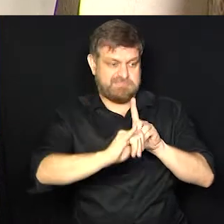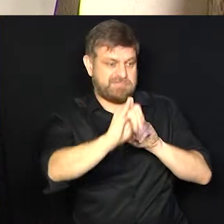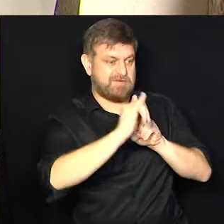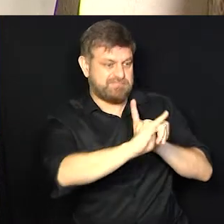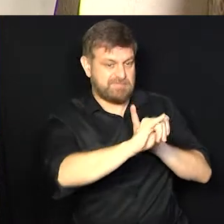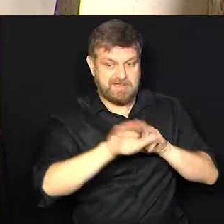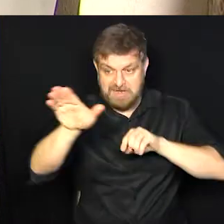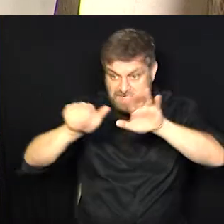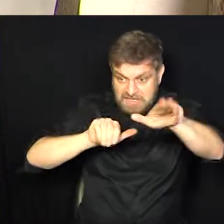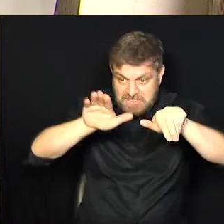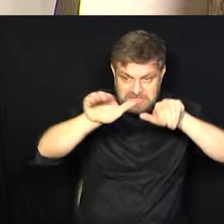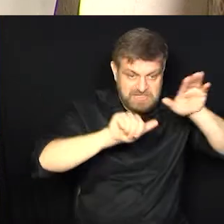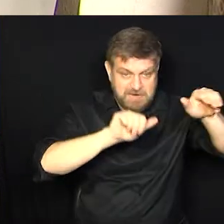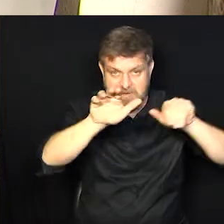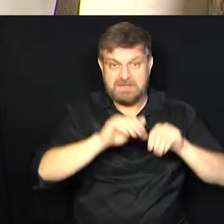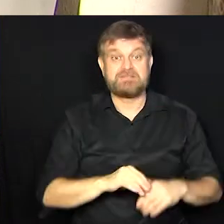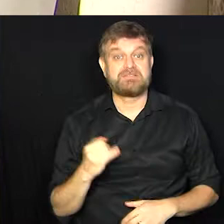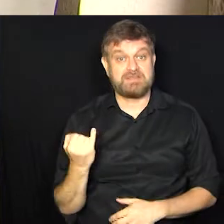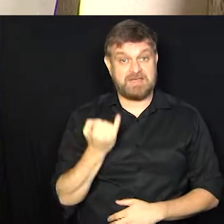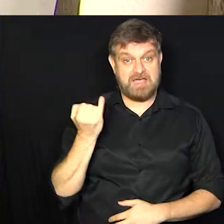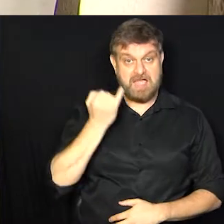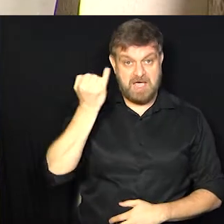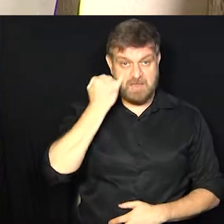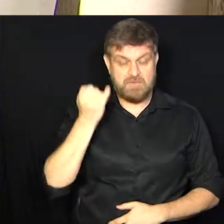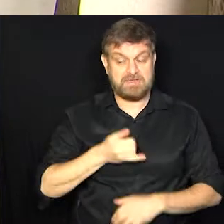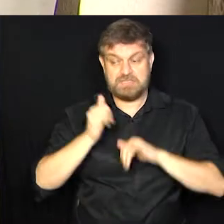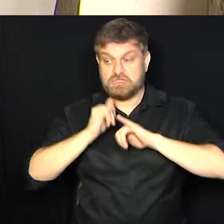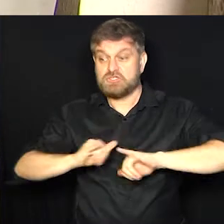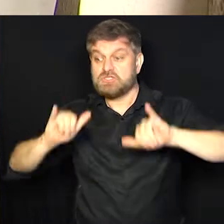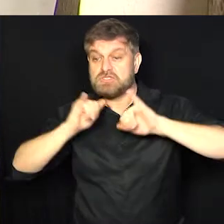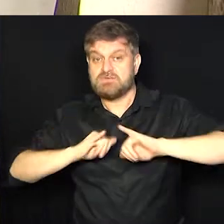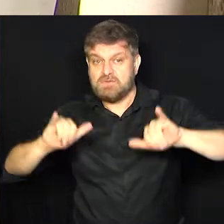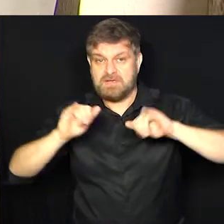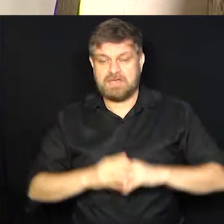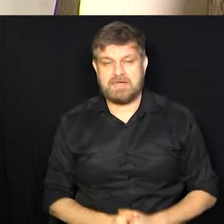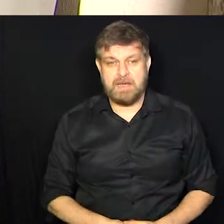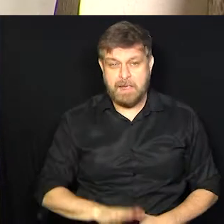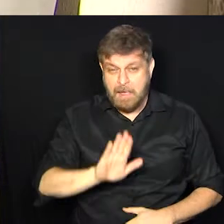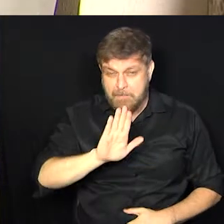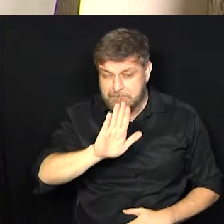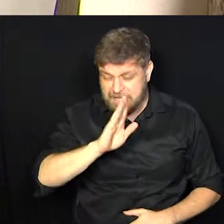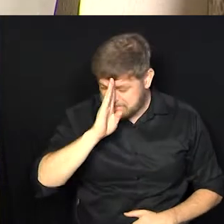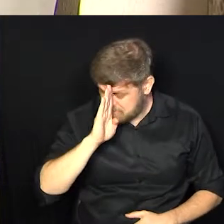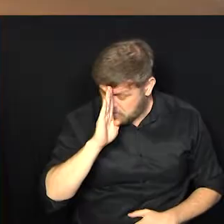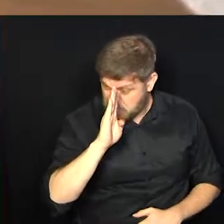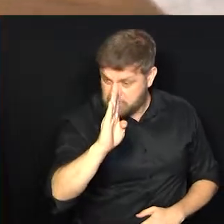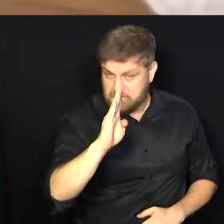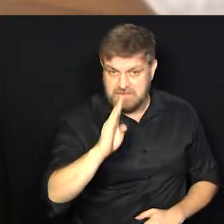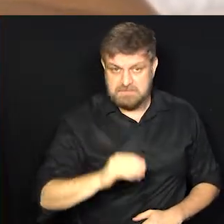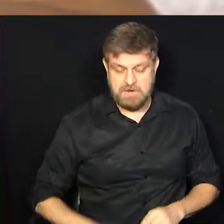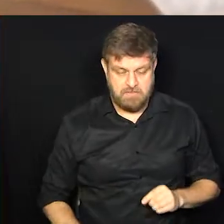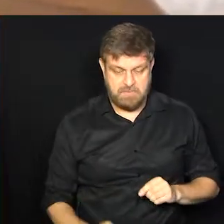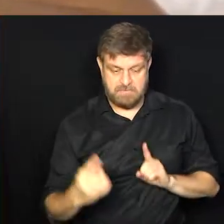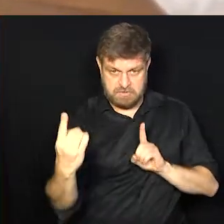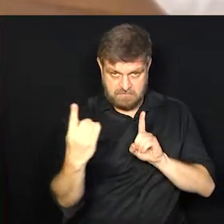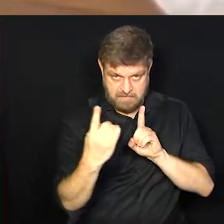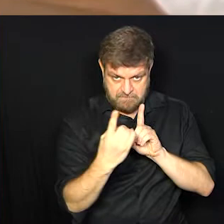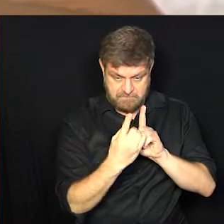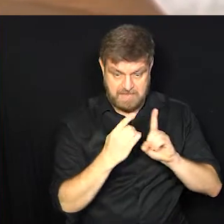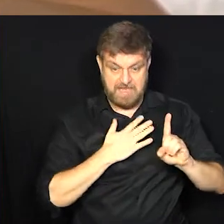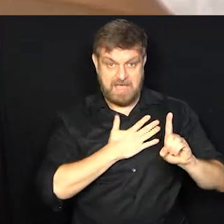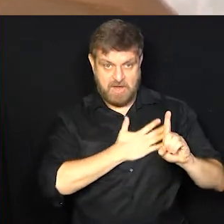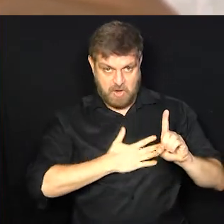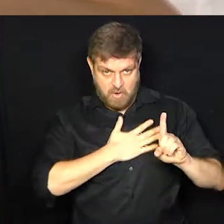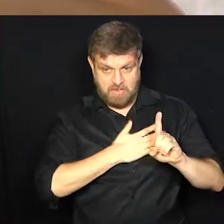né? Sim. Porque é importante você divulgar, mas, assim... A indicação é tudo hoje em dia, né? Sem